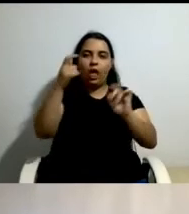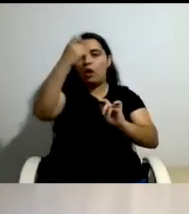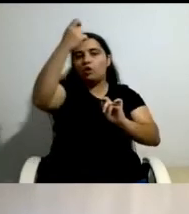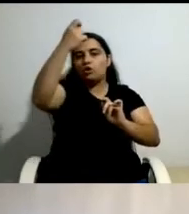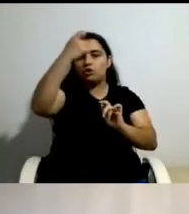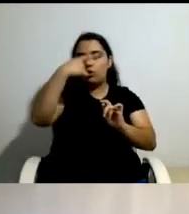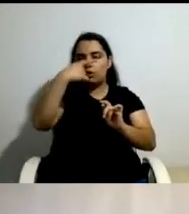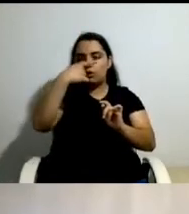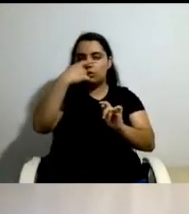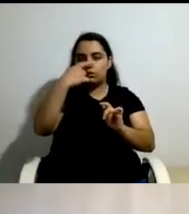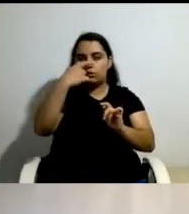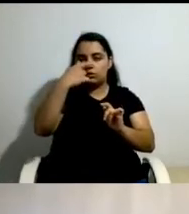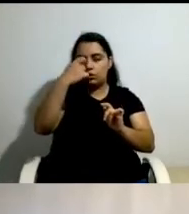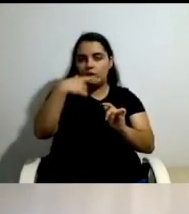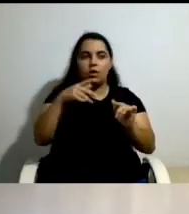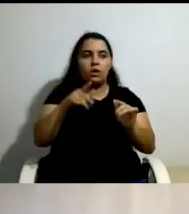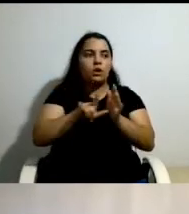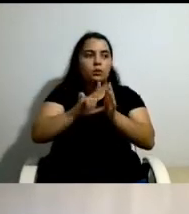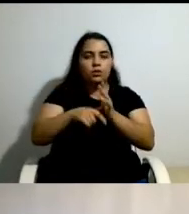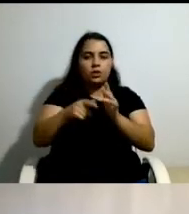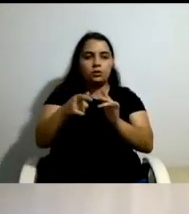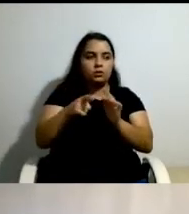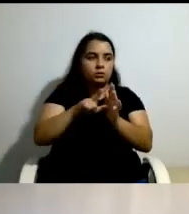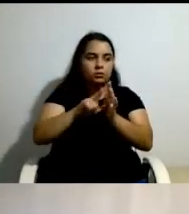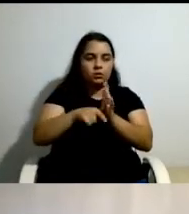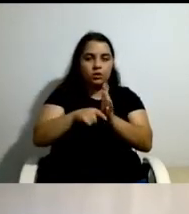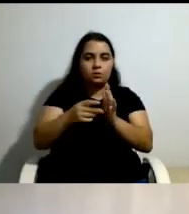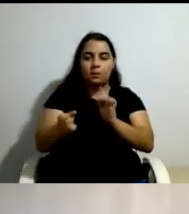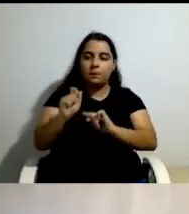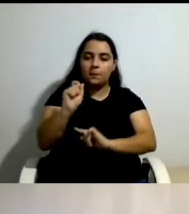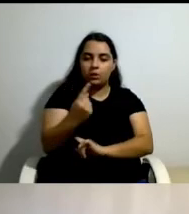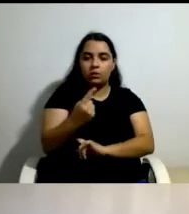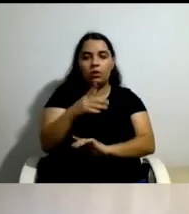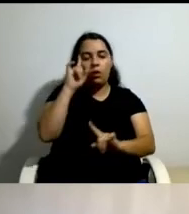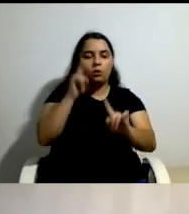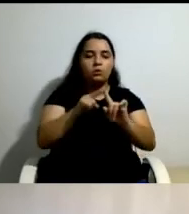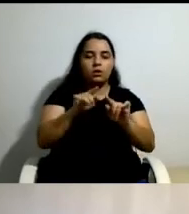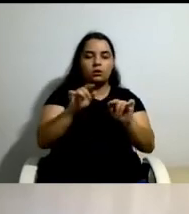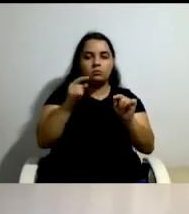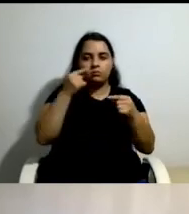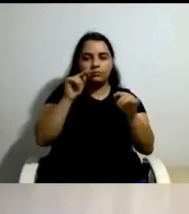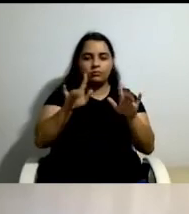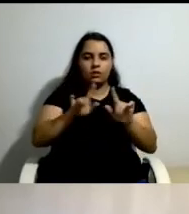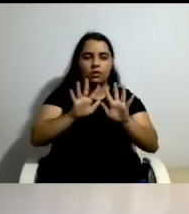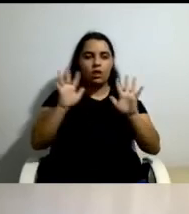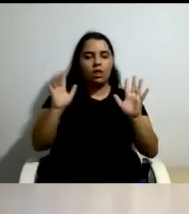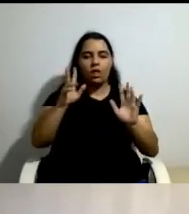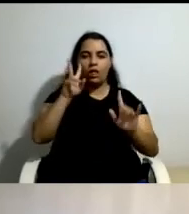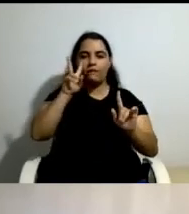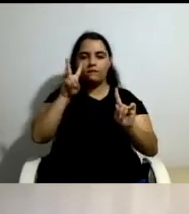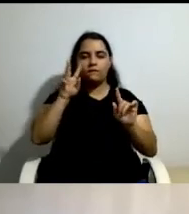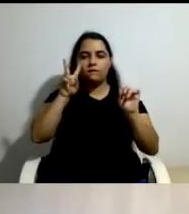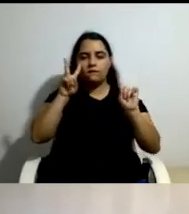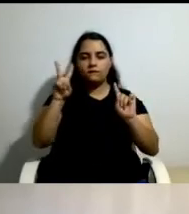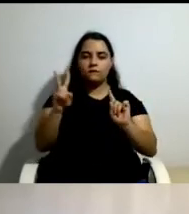piloto, só para vos fazer este enquadramento. Portanto, aqui estamos a falar do projeto piloto de vida independente, aquilo que nós vamos